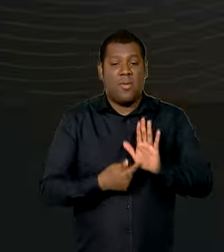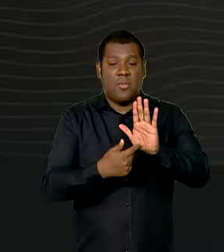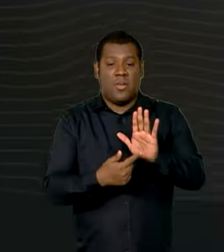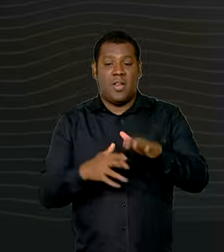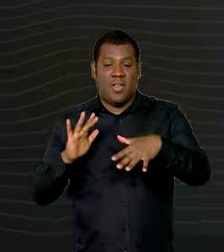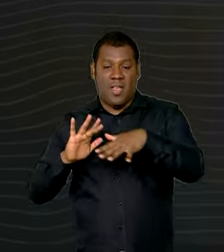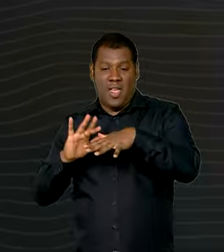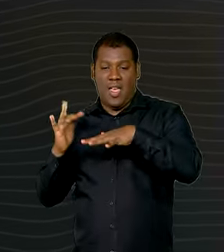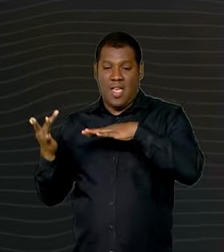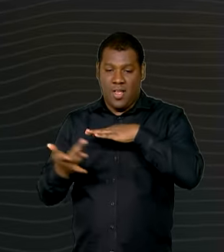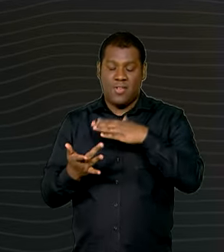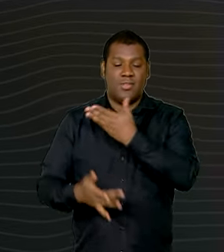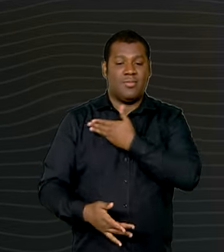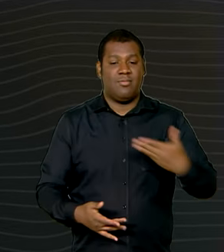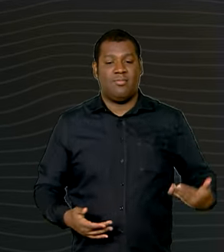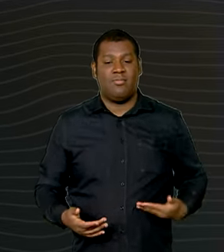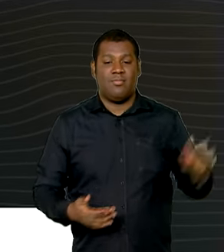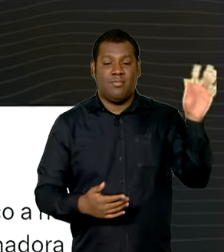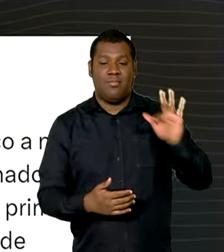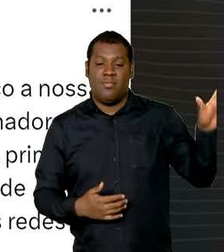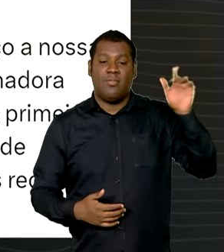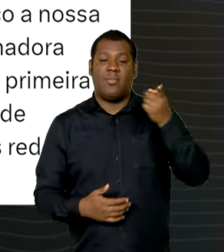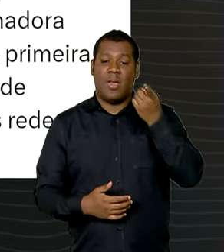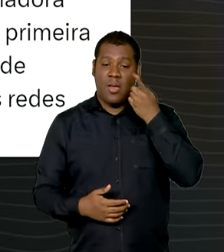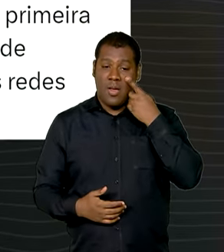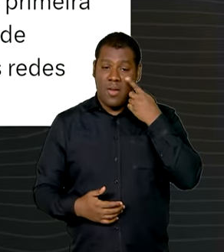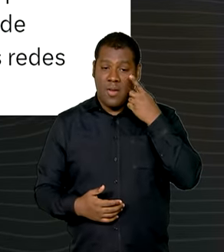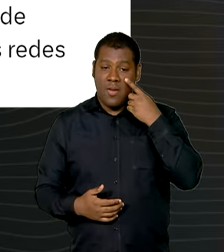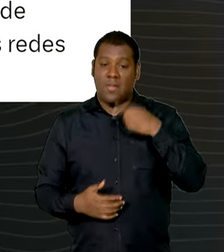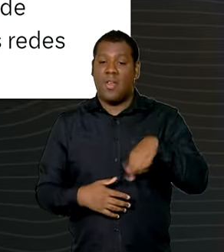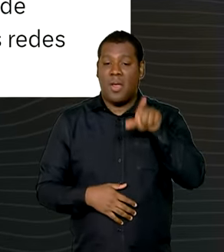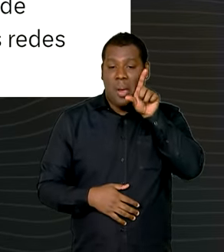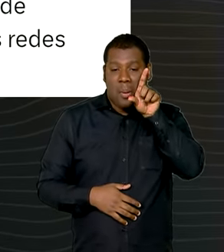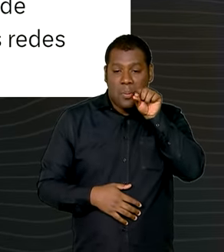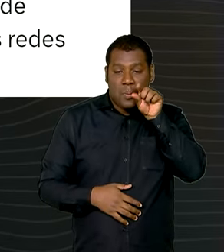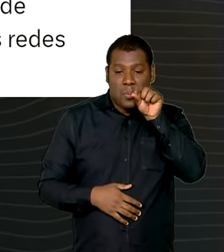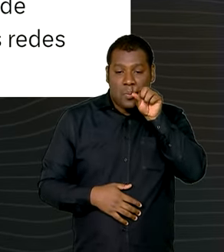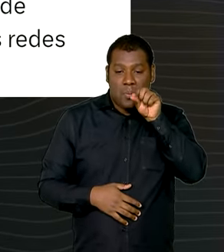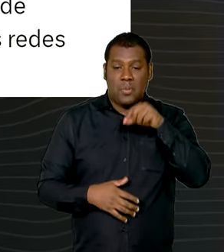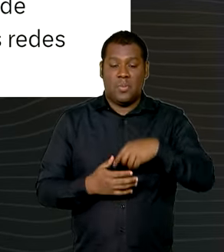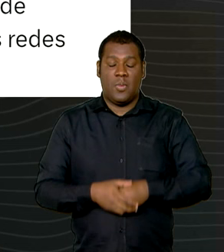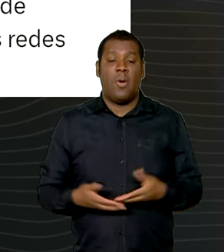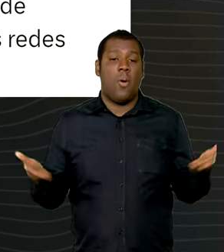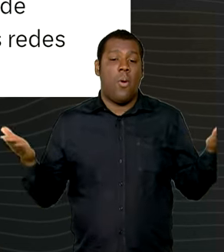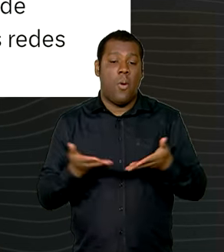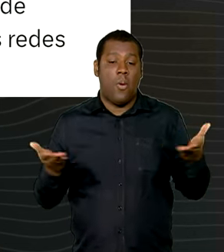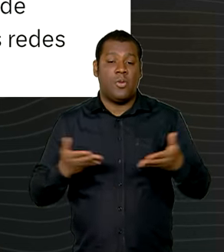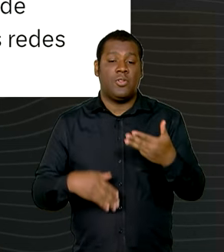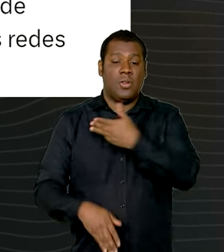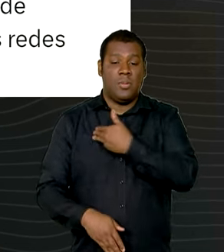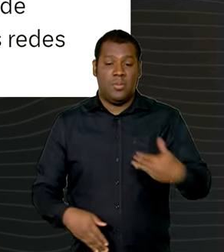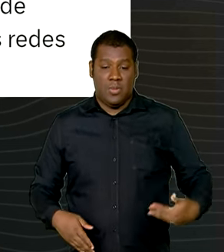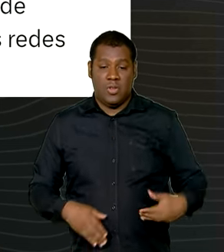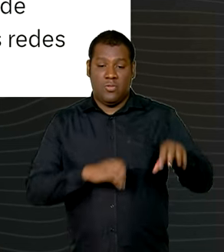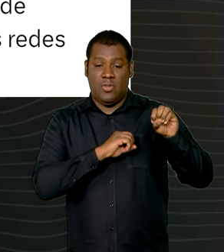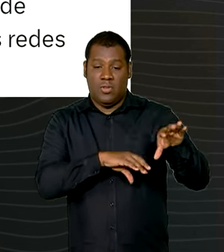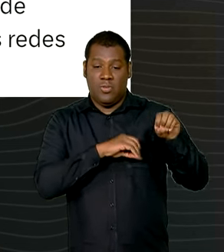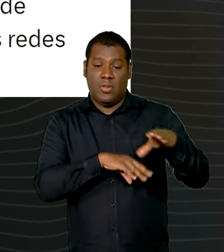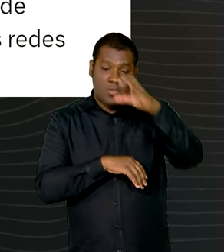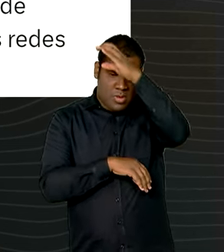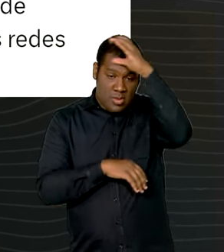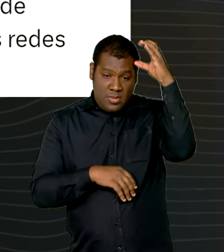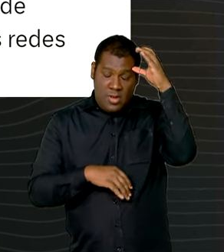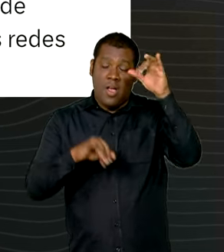redes sociais do governo federal vamos dar uma olhada no ex o antigo twitter hoje cedo o ministro da educação Camilo Santana